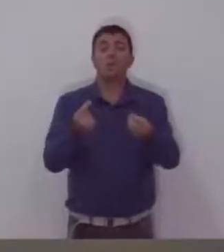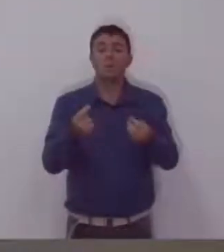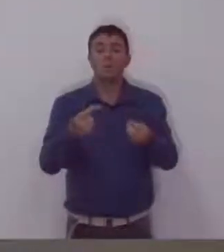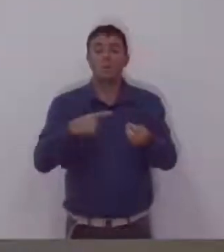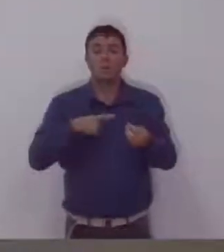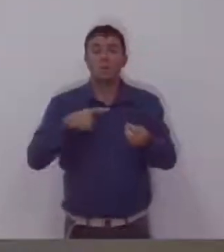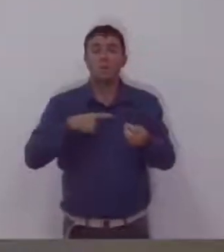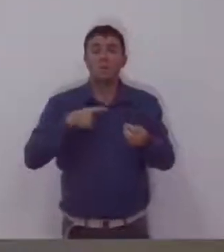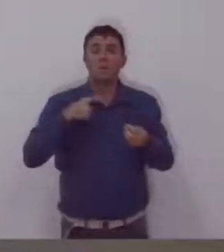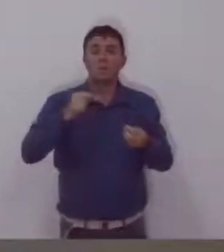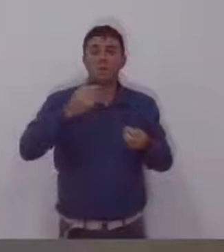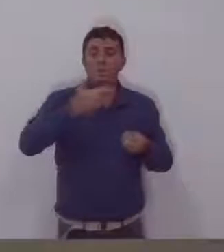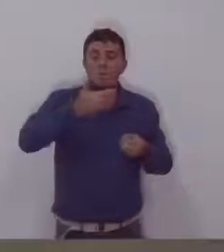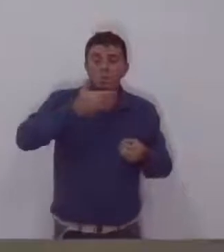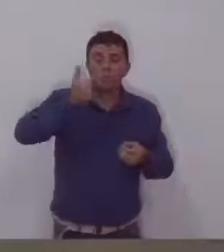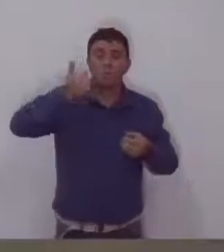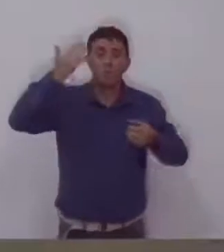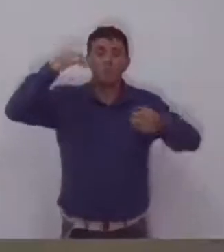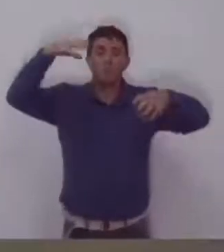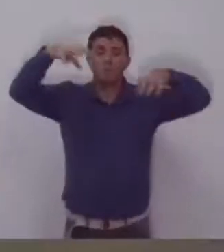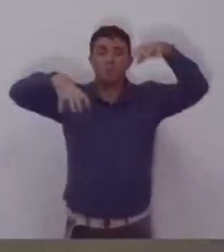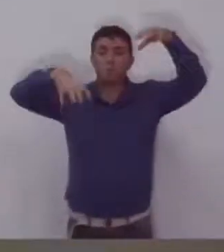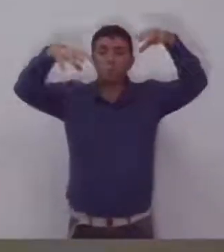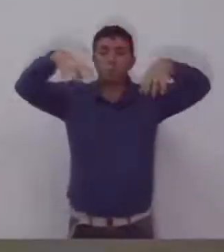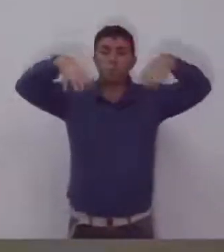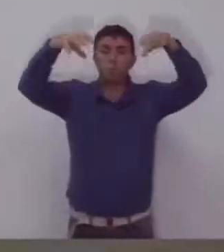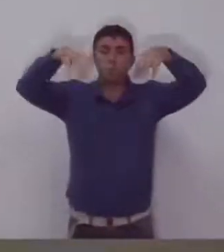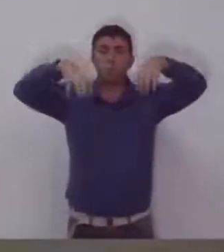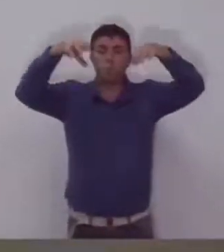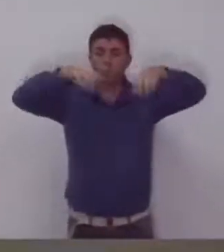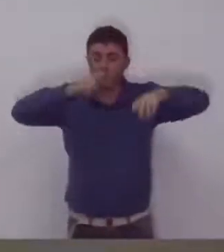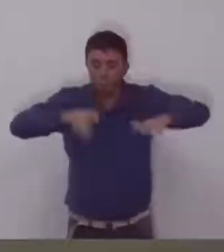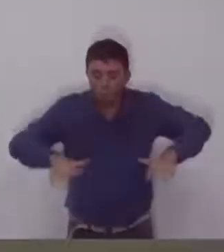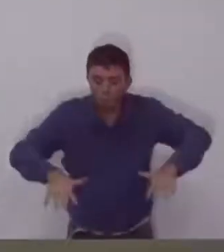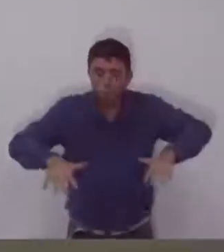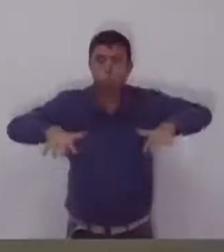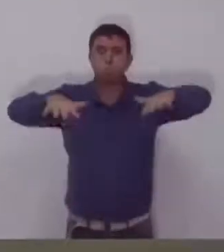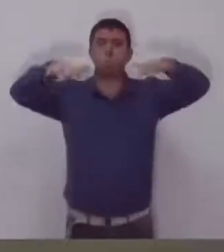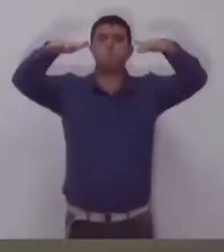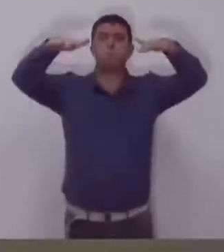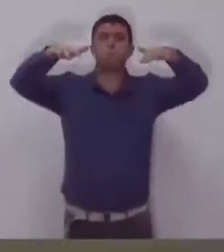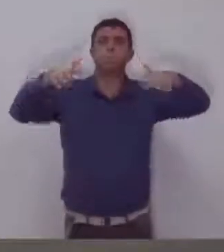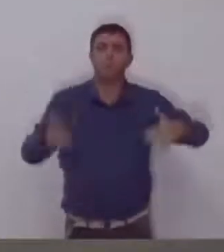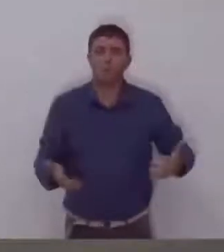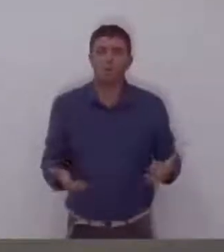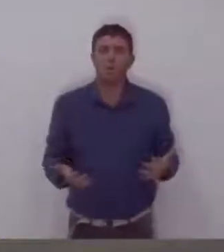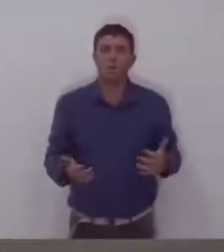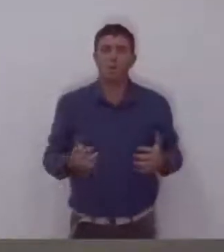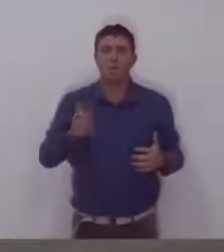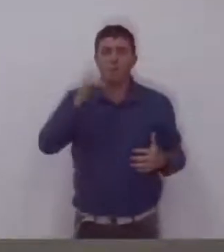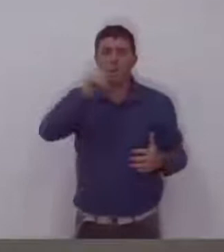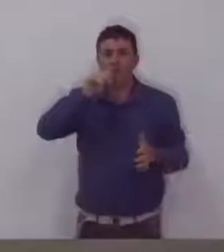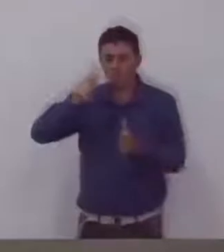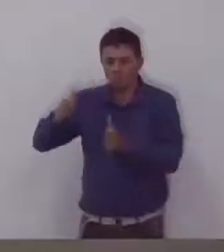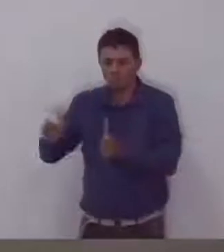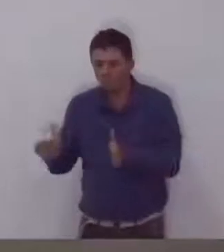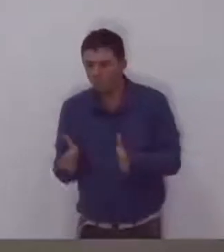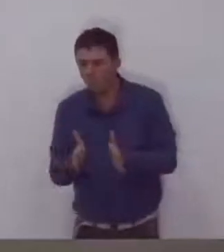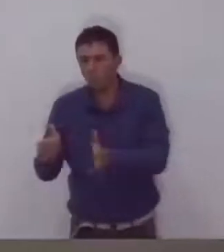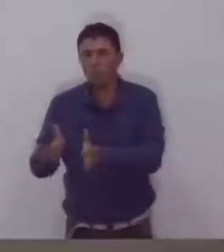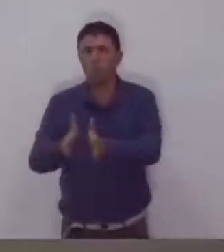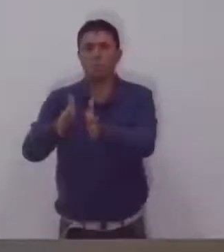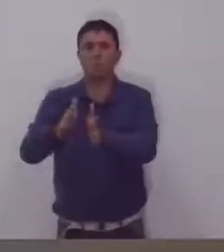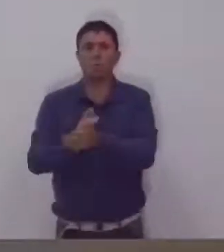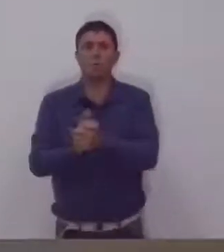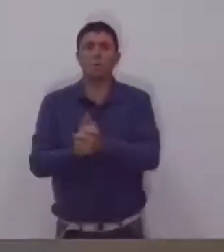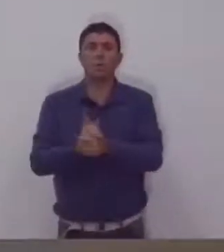mais volumosas em certos momentos. Quem acompanha aquele rio, quem vê aquele rio ali próximo